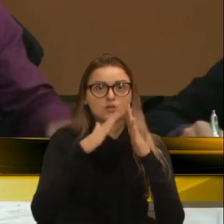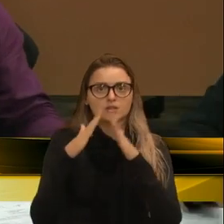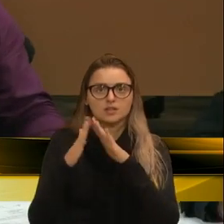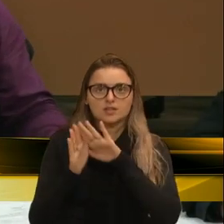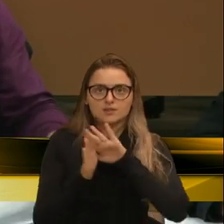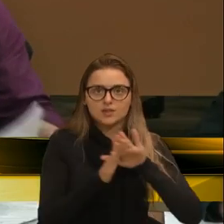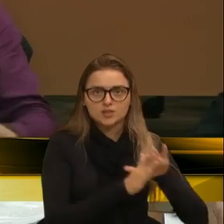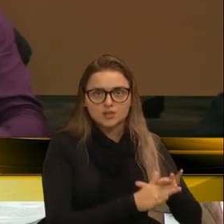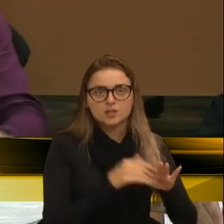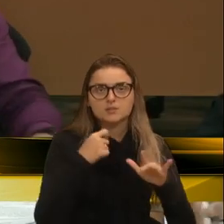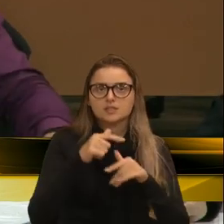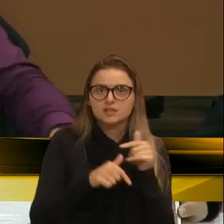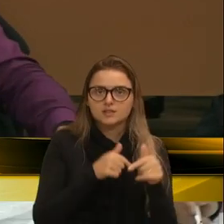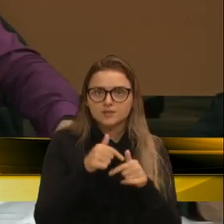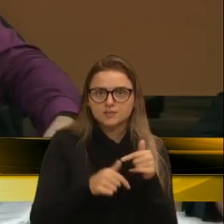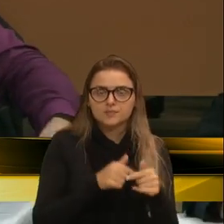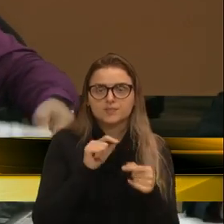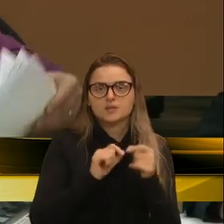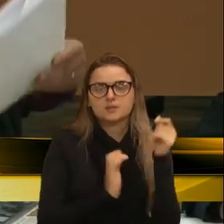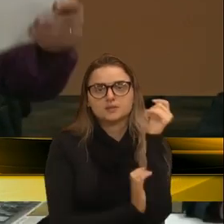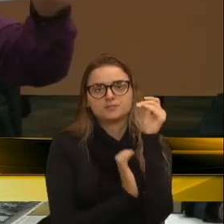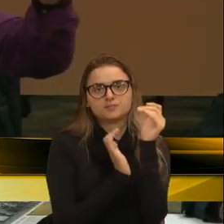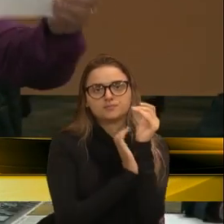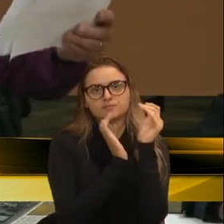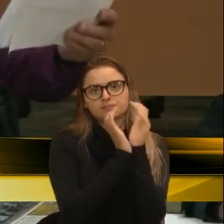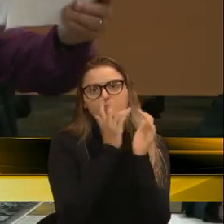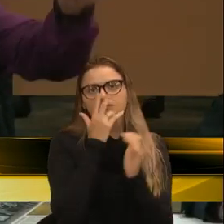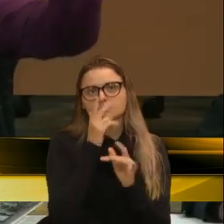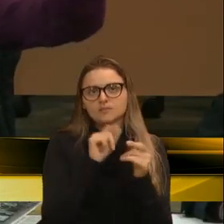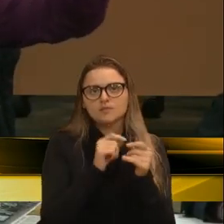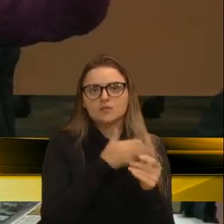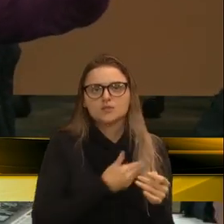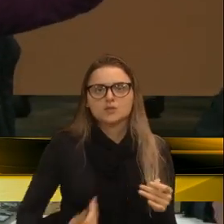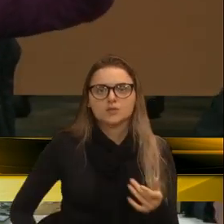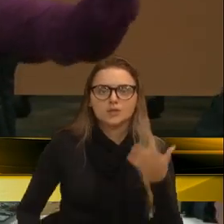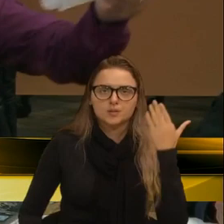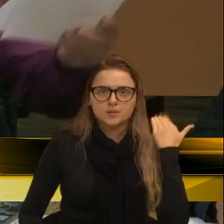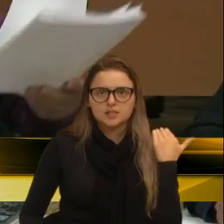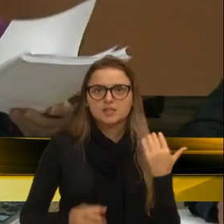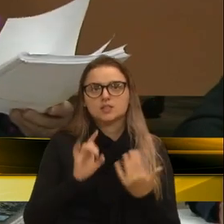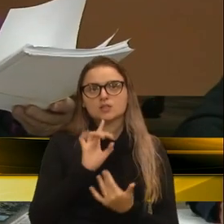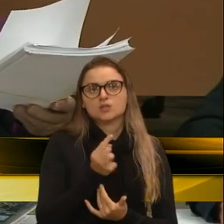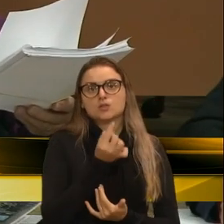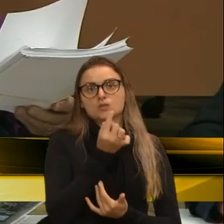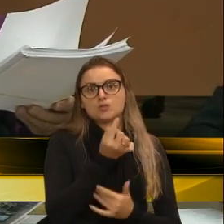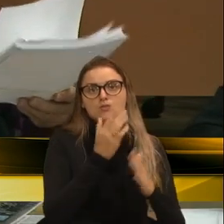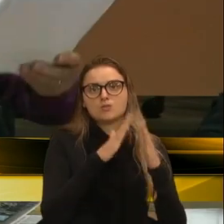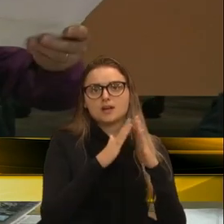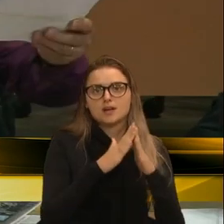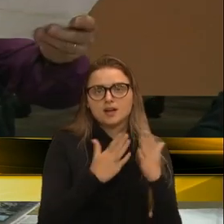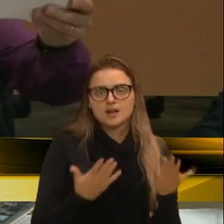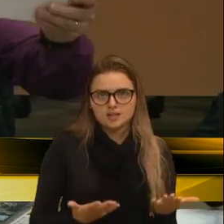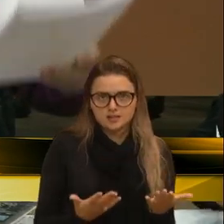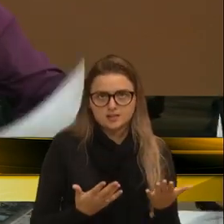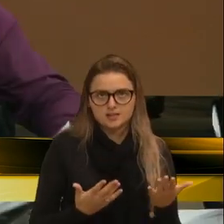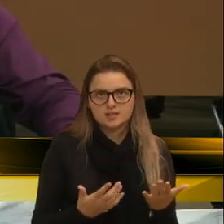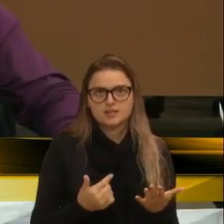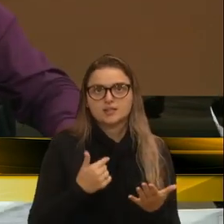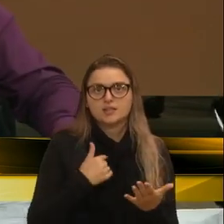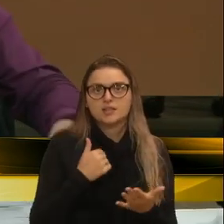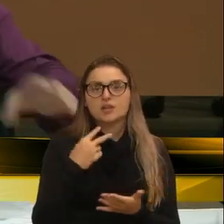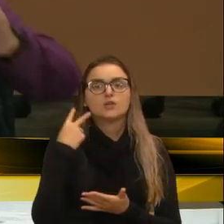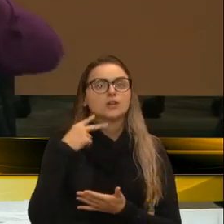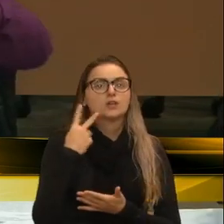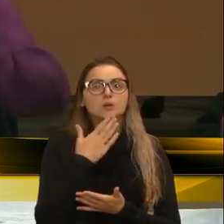tem que fazer o trabalho burocrático como foi feito no outro governo, que foi só de uma casa. Esse vereador está